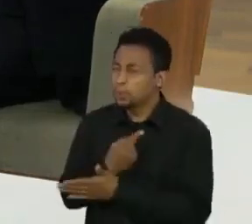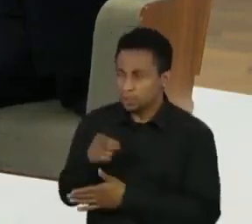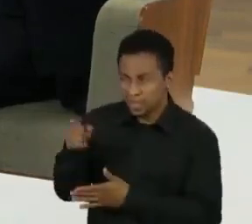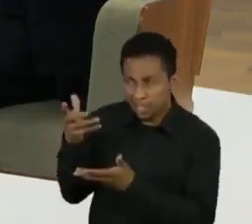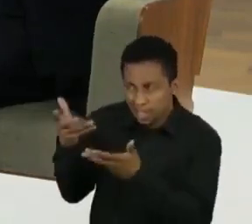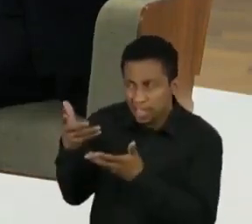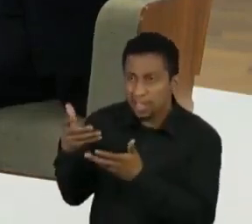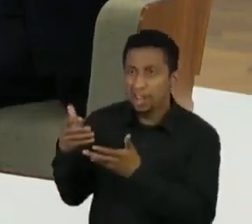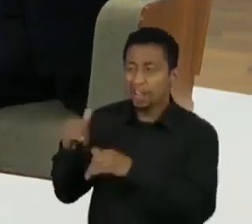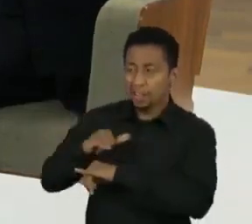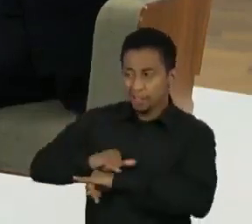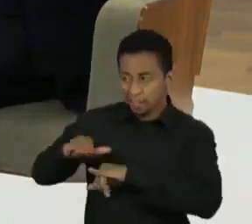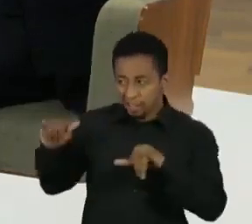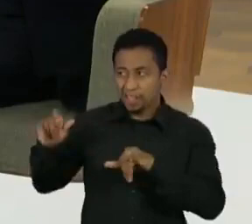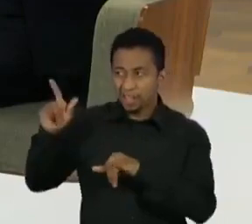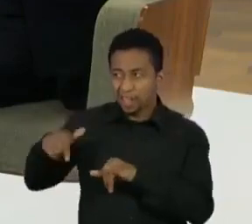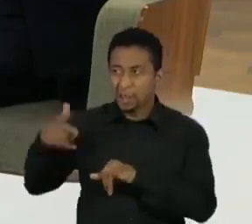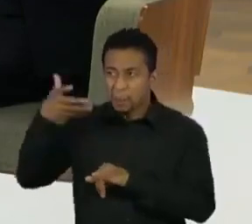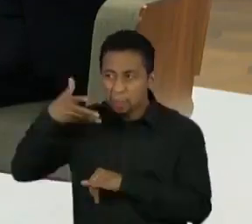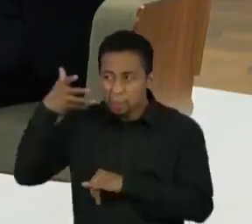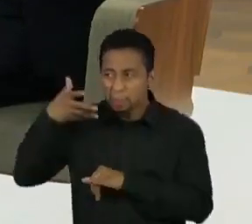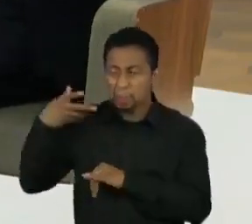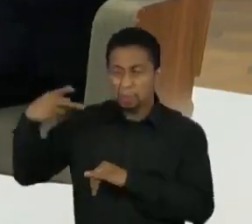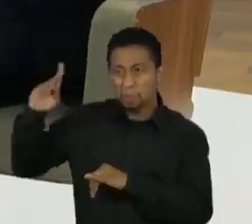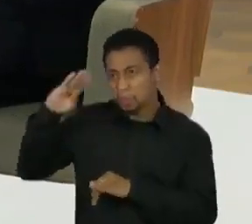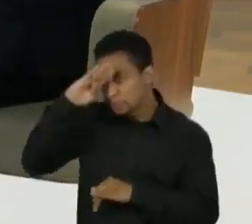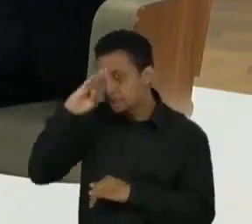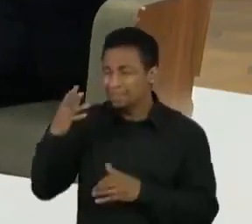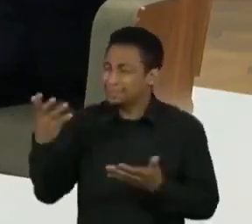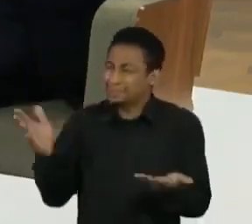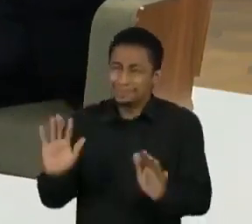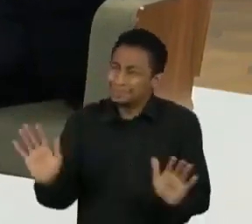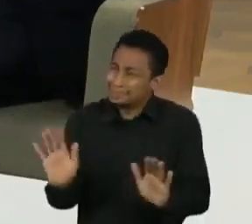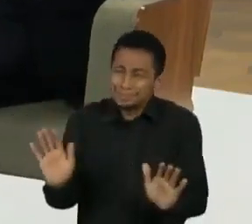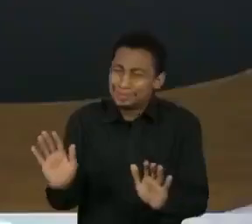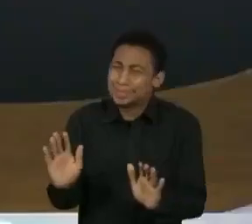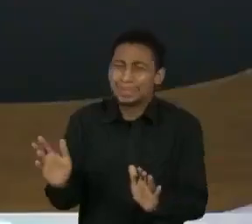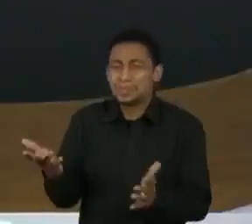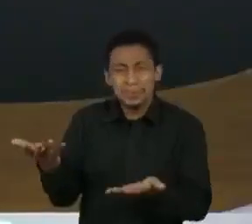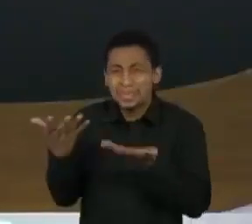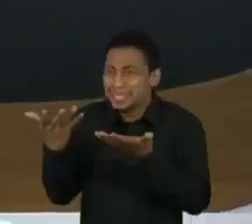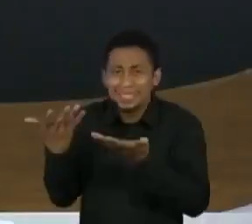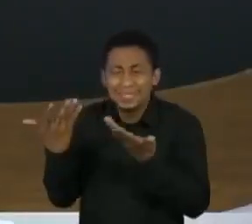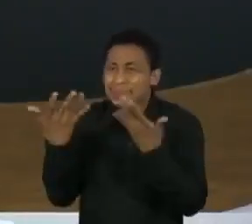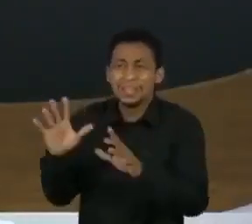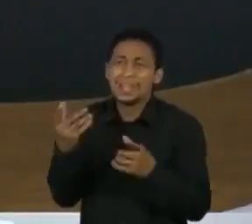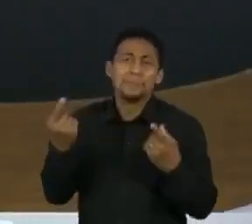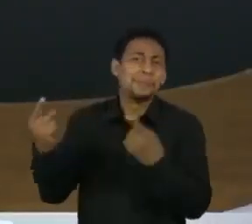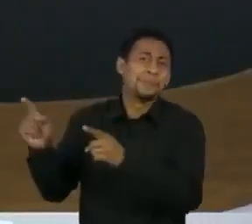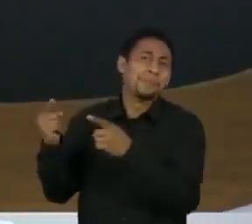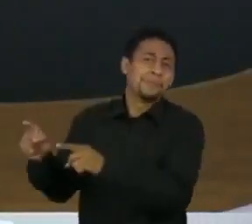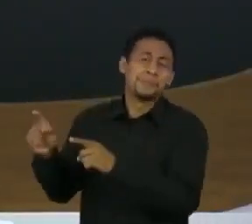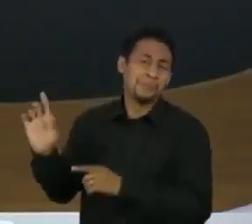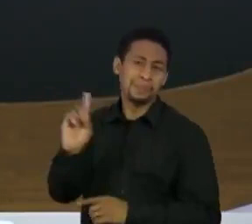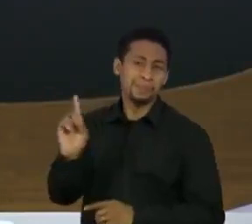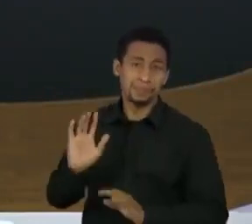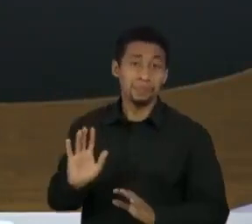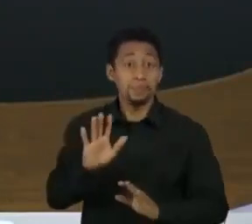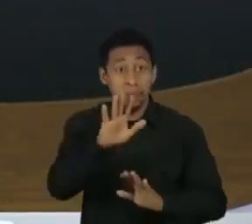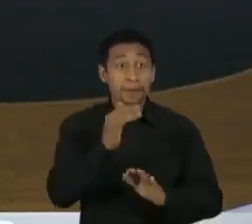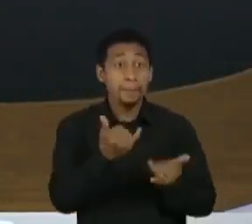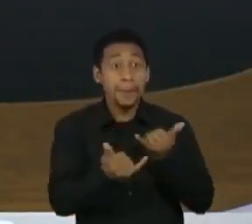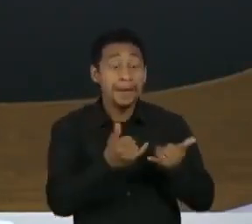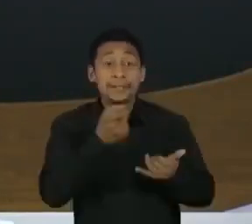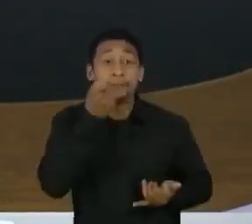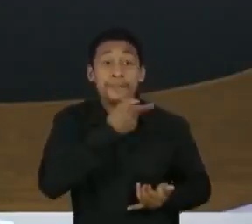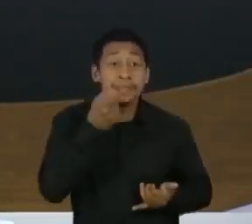mostrar que não tinha nada a ver com o Bolsonaro? Não é verdade. Eu não tenho nada a ver com o Bolsonaro. que seja essa leitura, presidente. Eu acho que tem uma leitura de que ali se trata